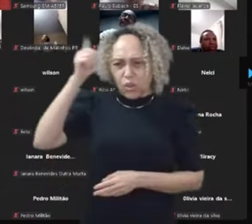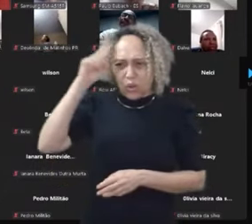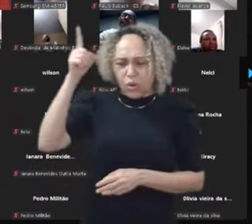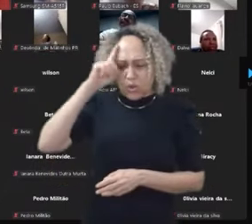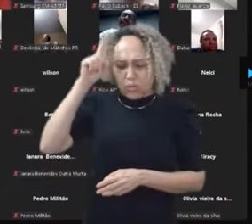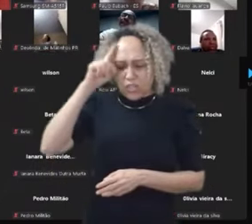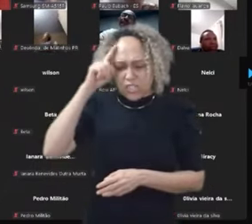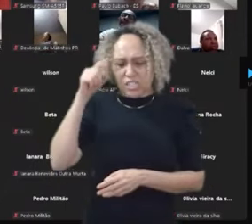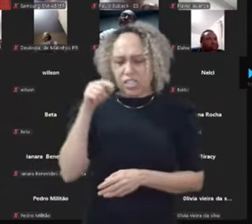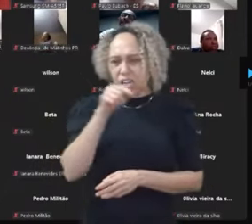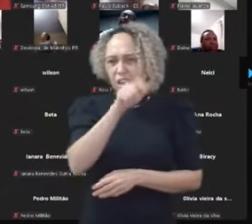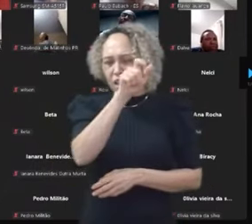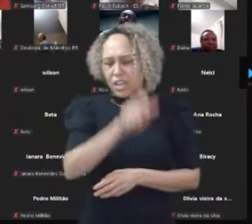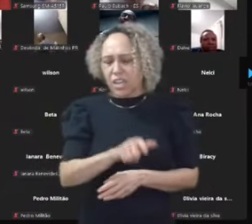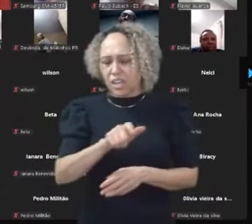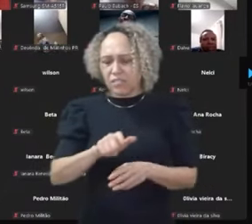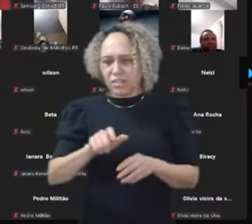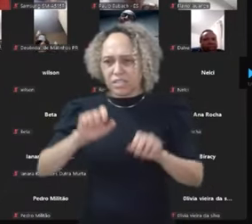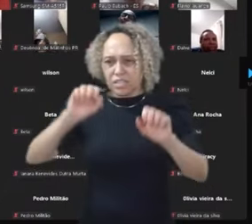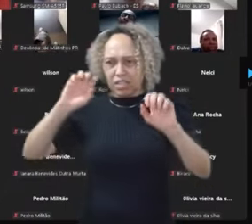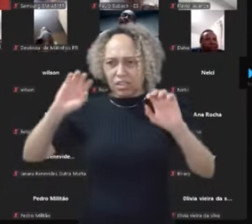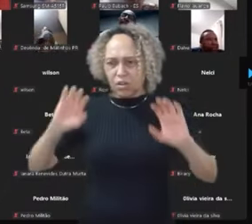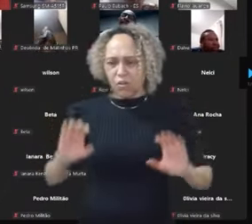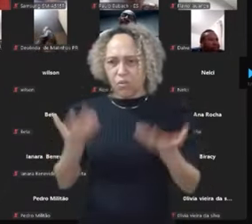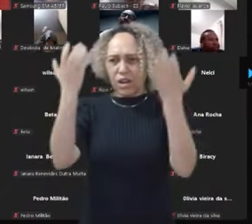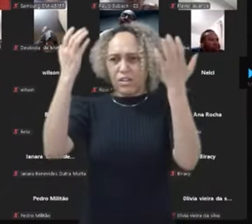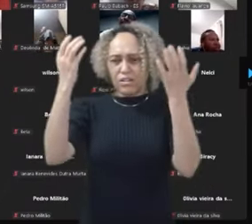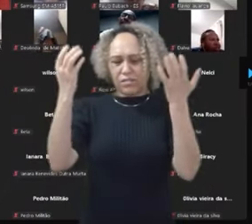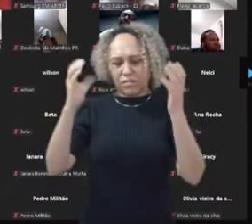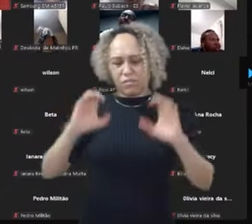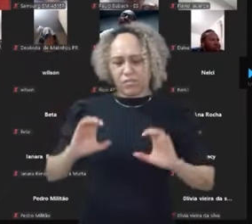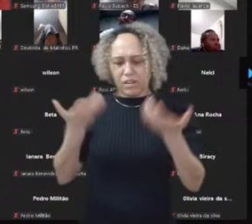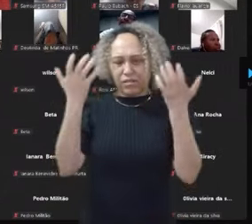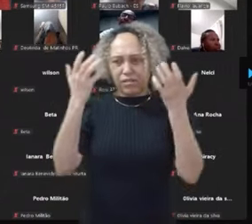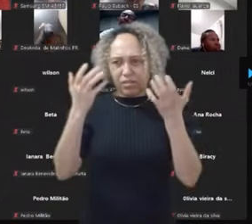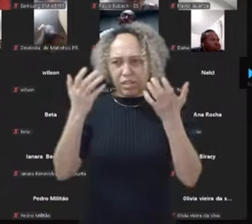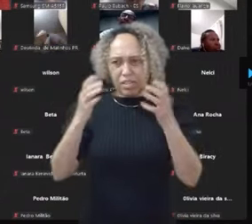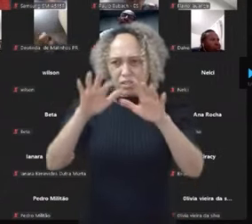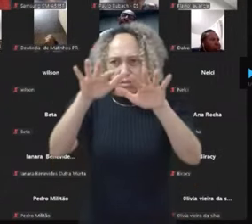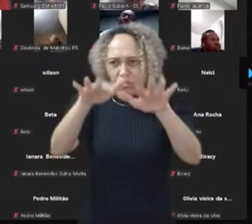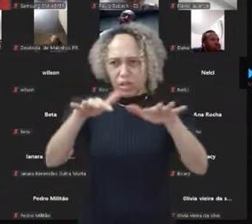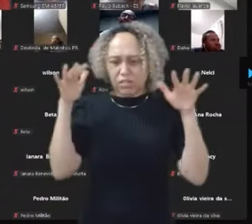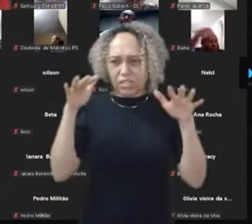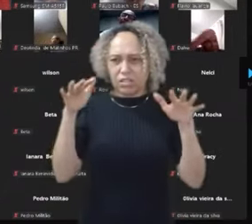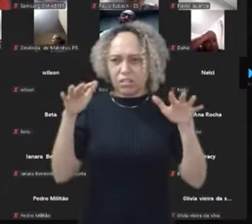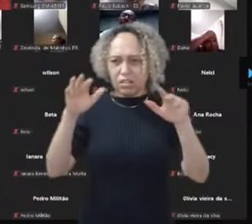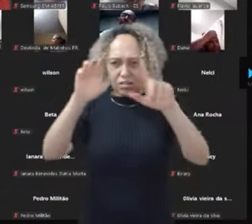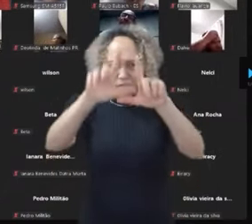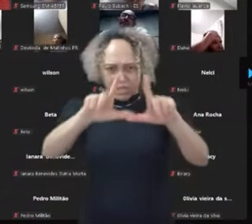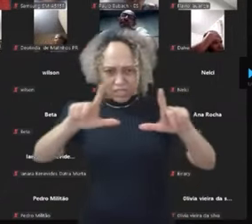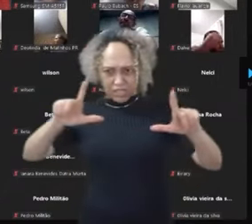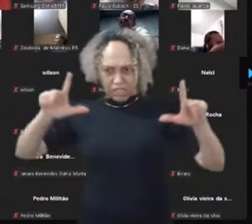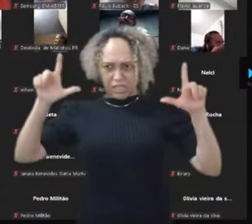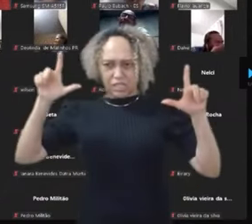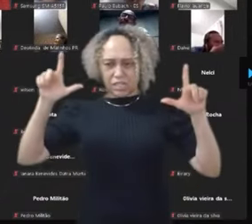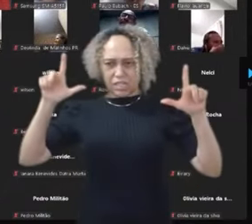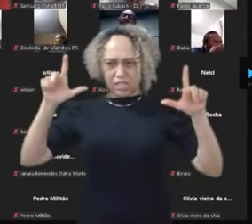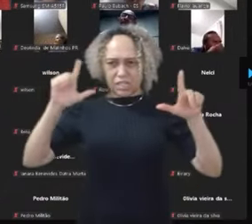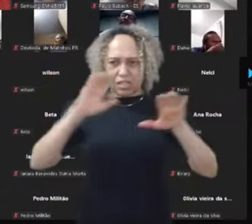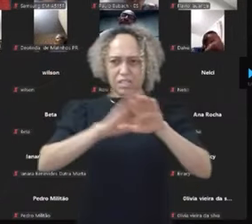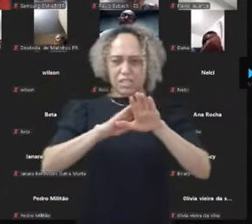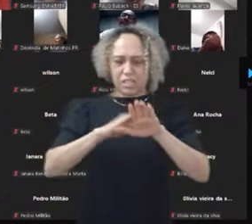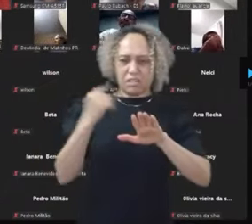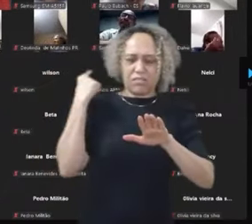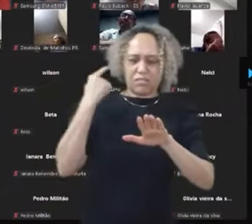auditório com um telão atrás, porque ele sabe da importância da semiótica, que é, ele não apenas fala, ele mostra com um telão atrás gráficos,